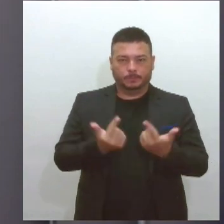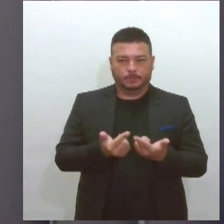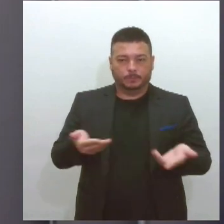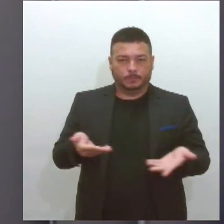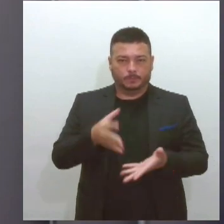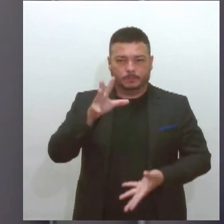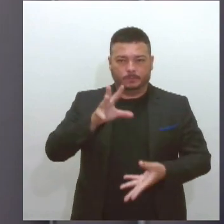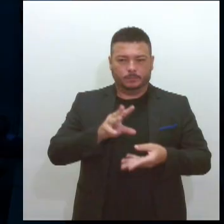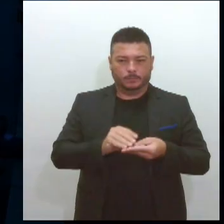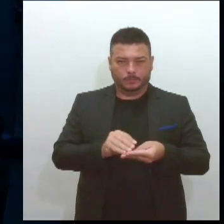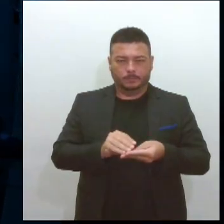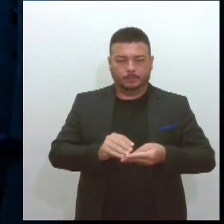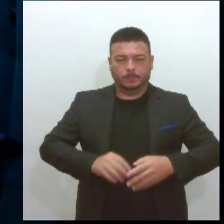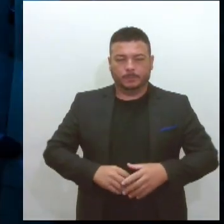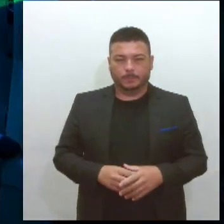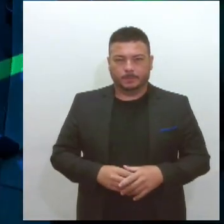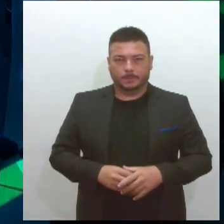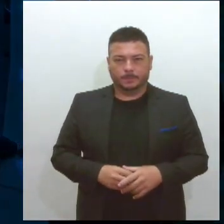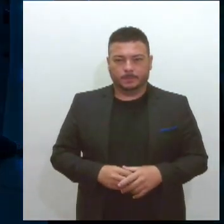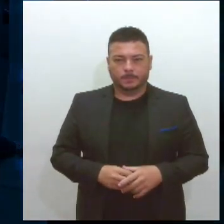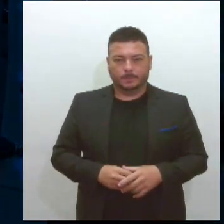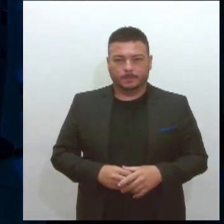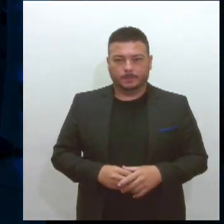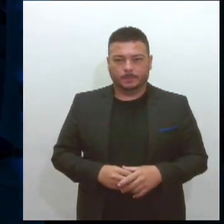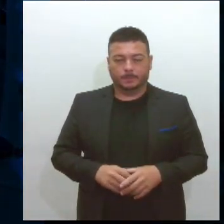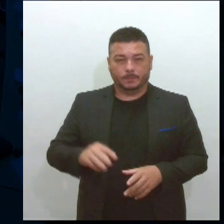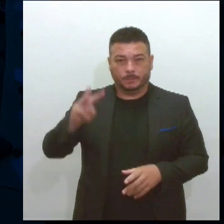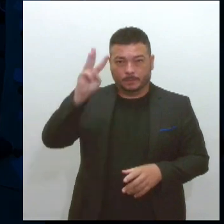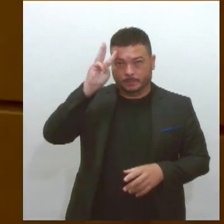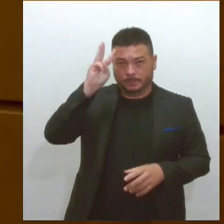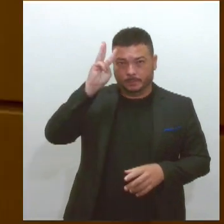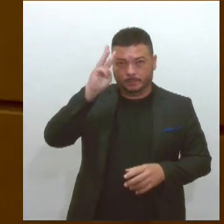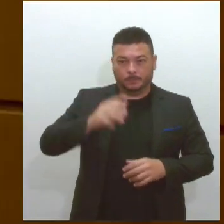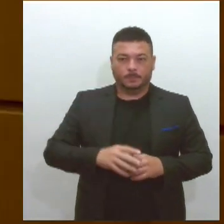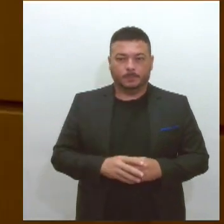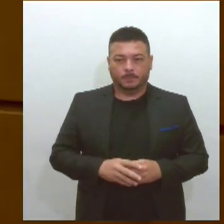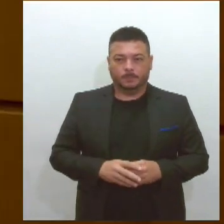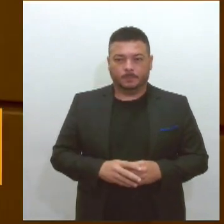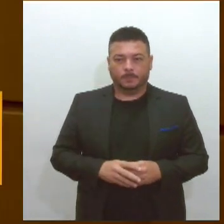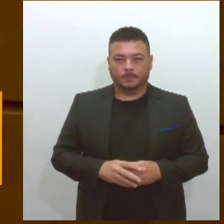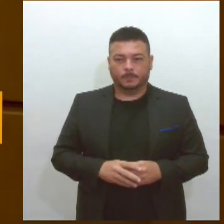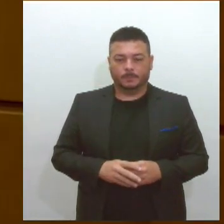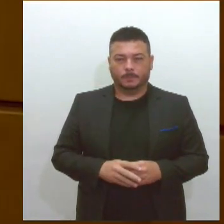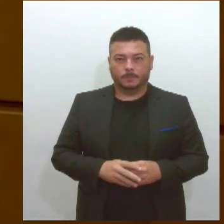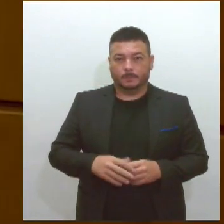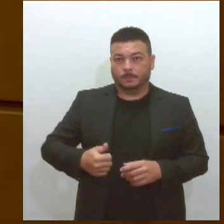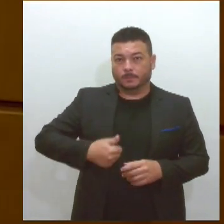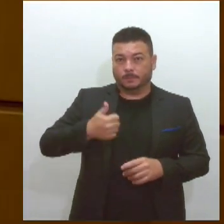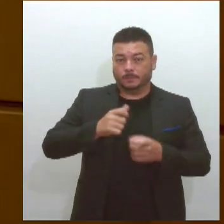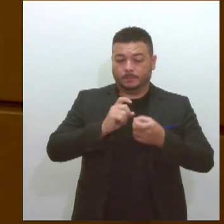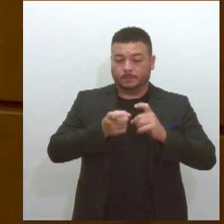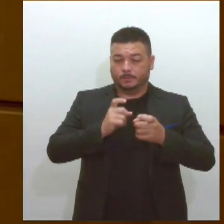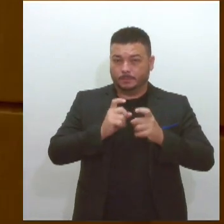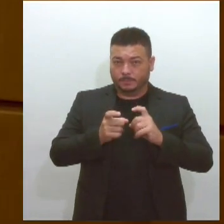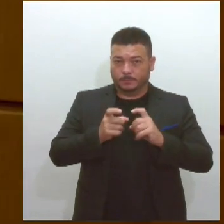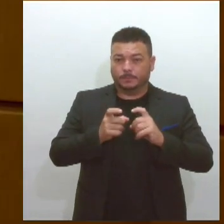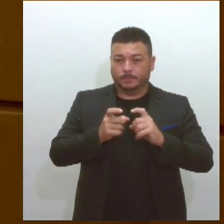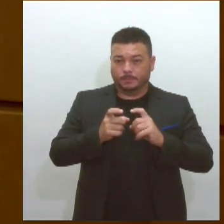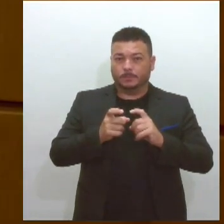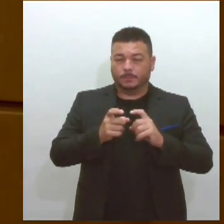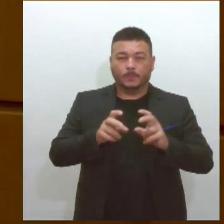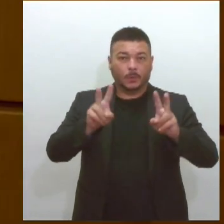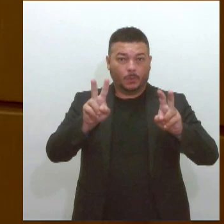pronunciamentos. Terça-feira. Na primeira sessão da semana, a situação dos leitos de UTI